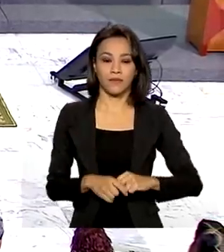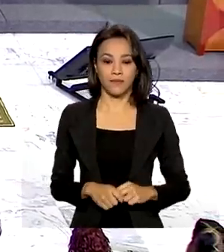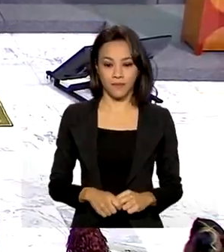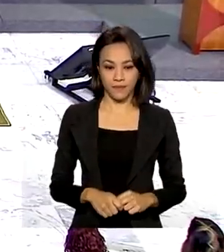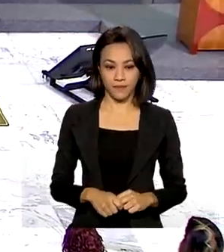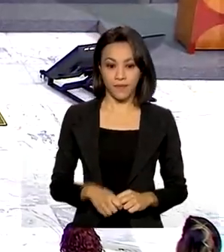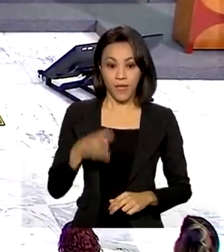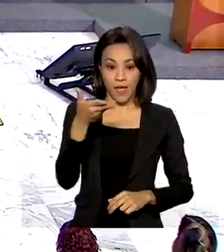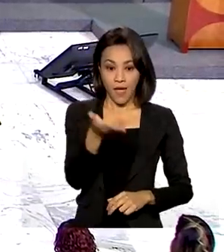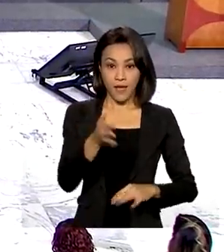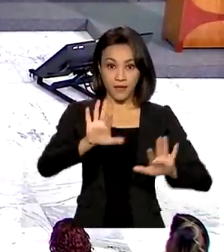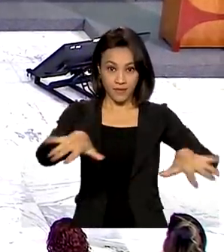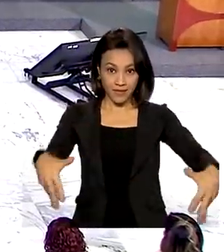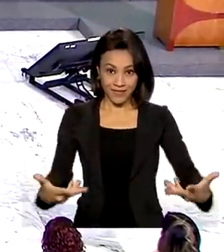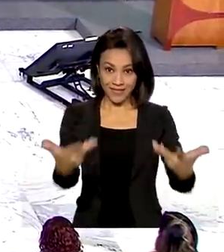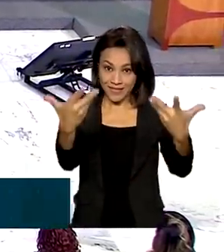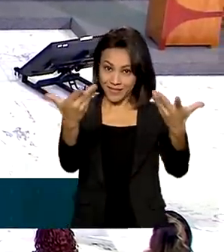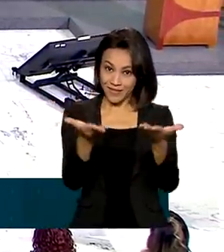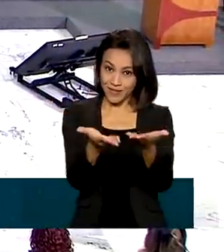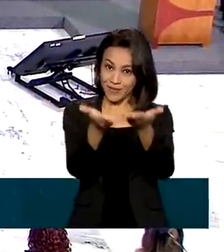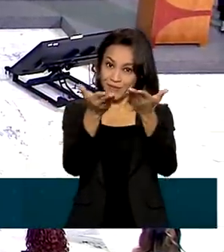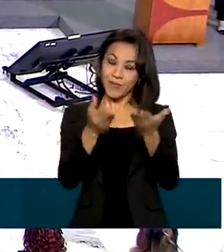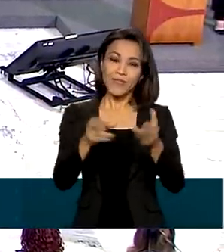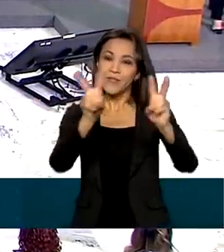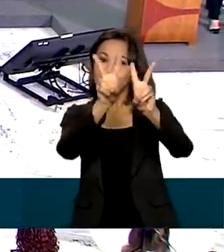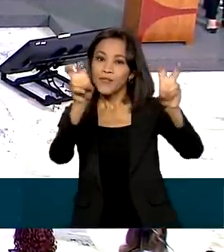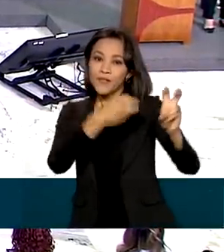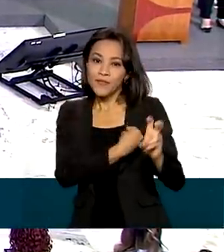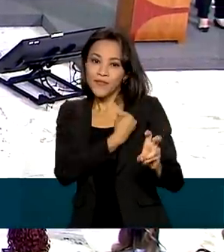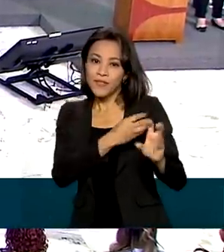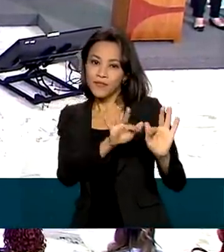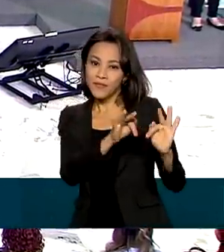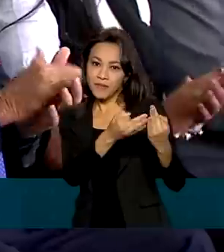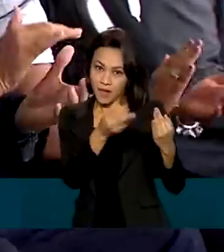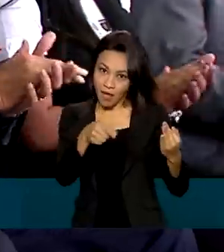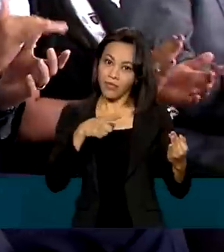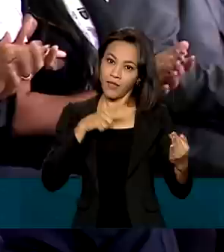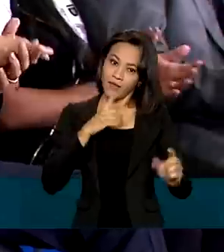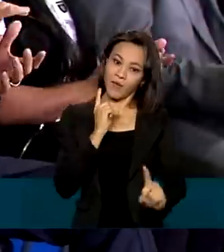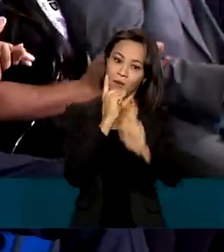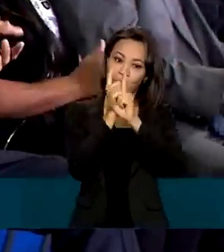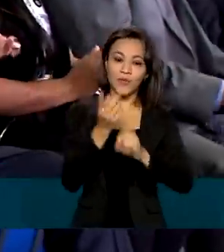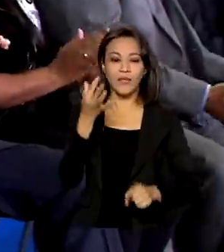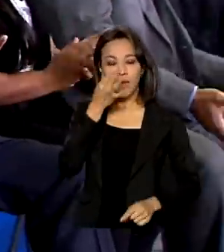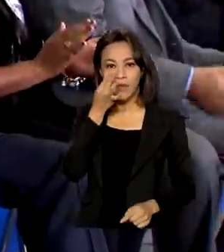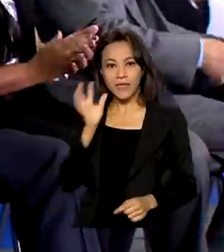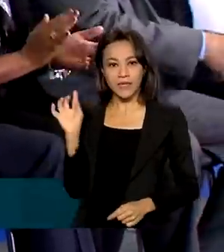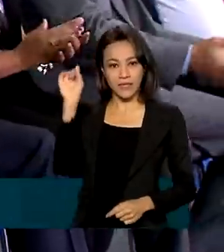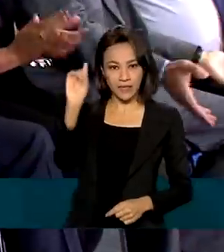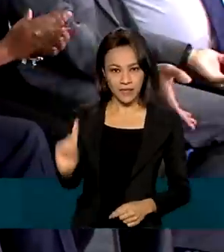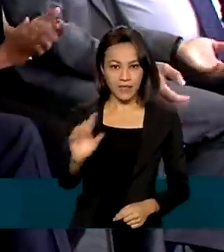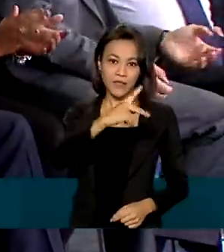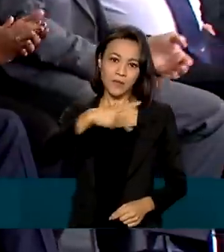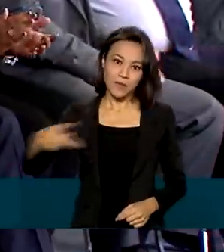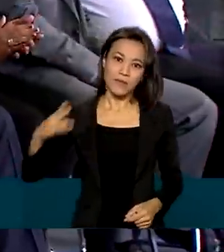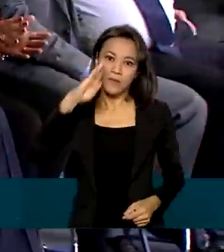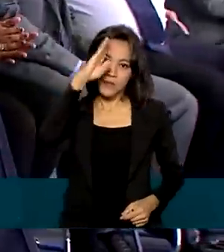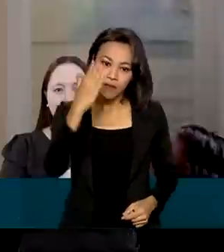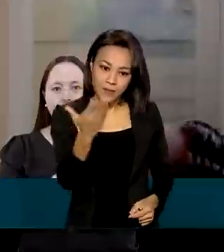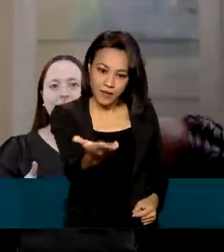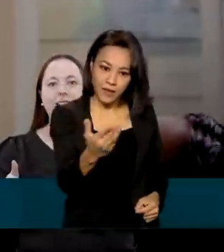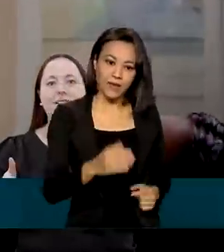A cerimônia Brasil pela vida e pela família foi realizada no Palácio do Planalto e contou com a presença do presidente Jair Bolsonaro.